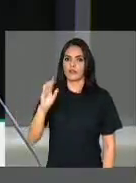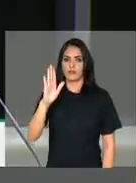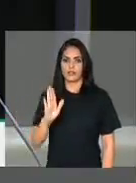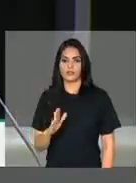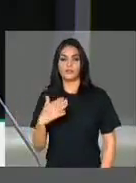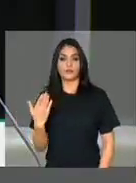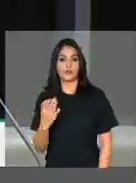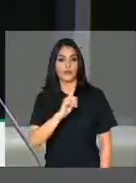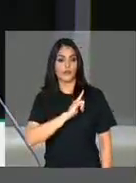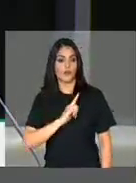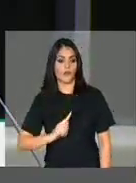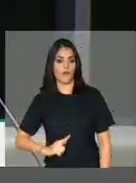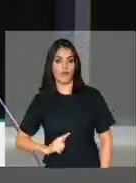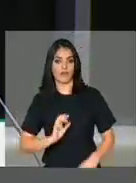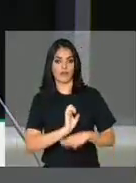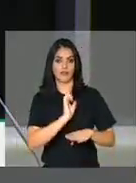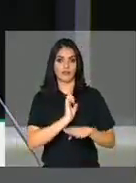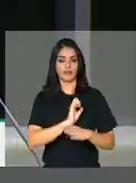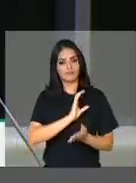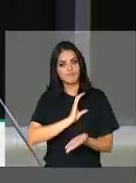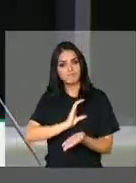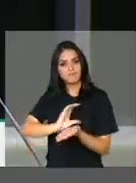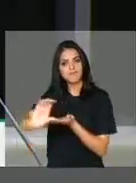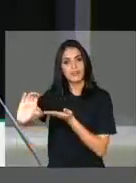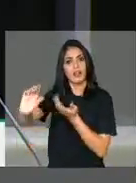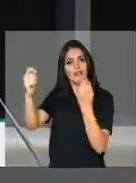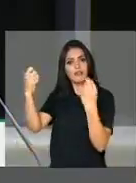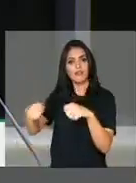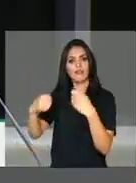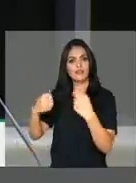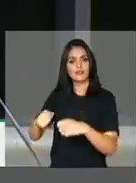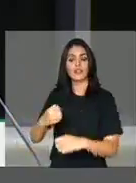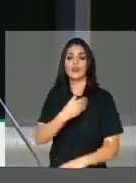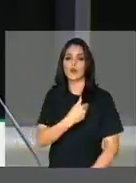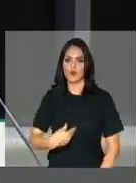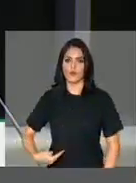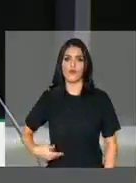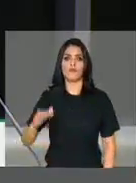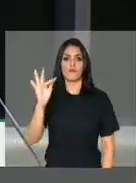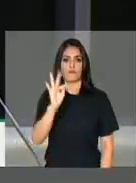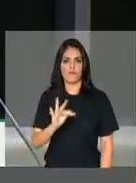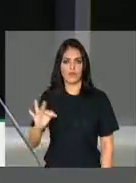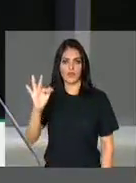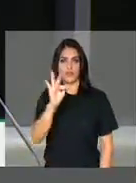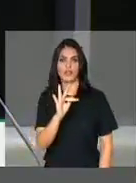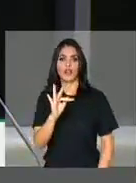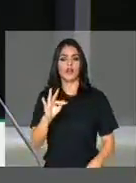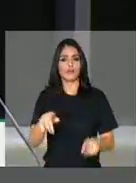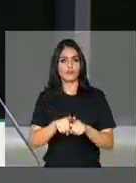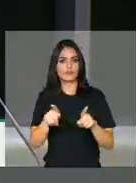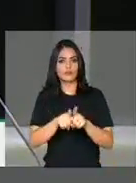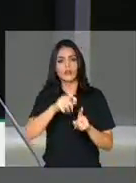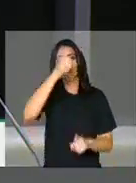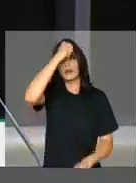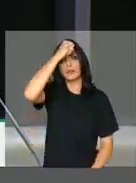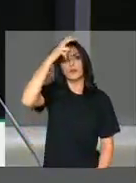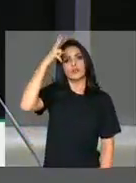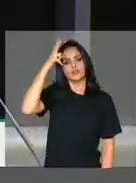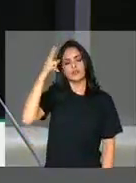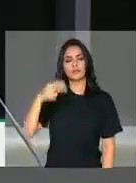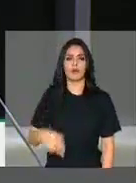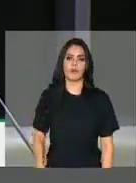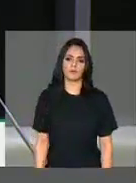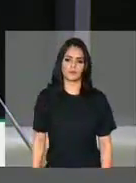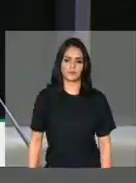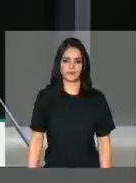estadual atenda as necessidades e o governo municipal também se